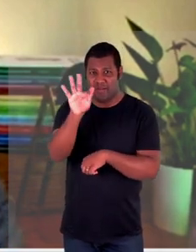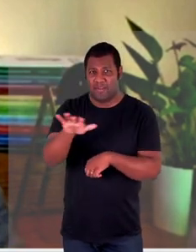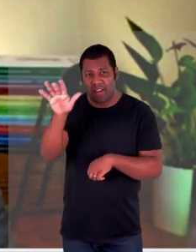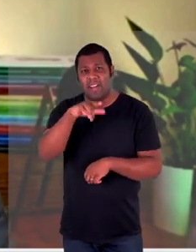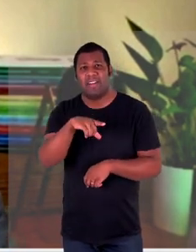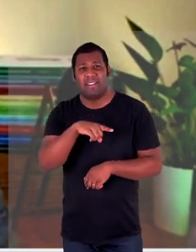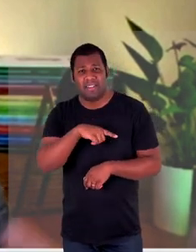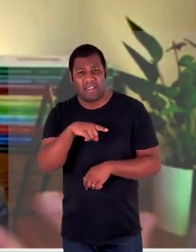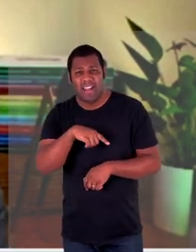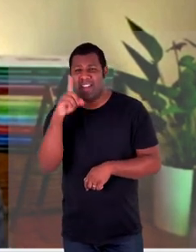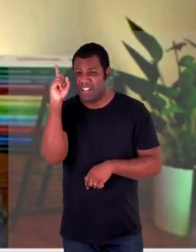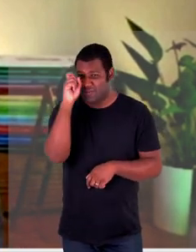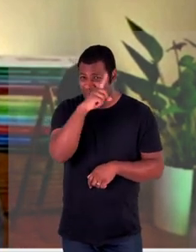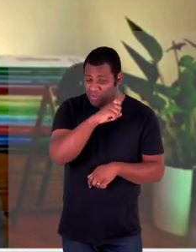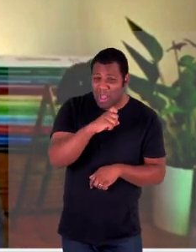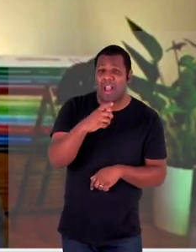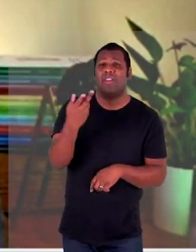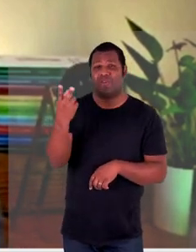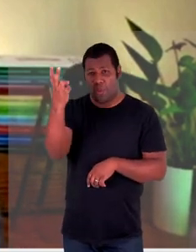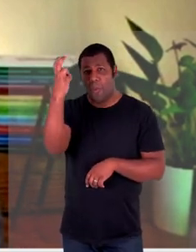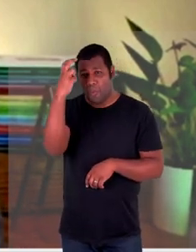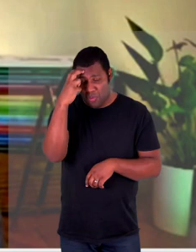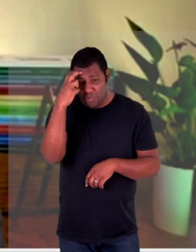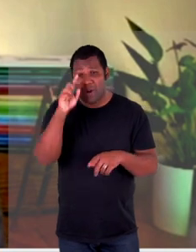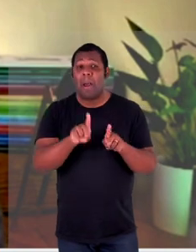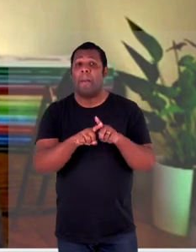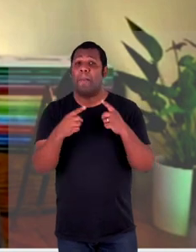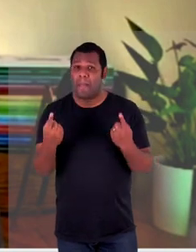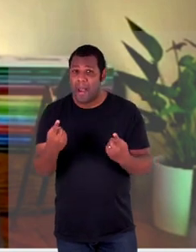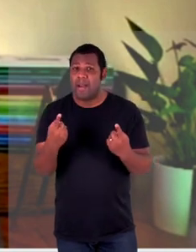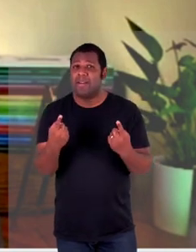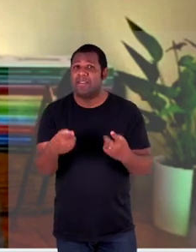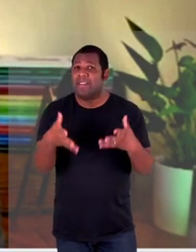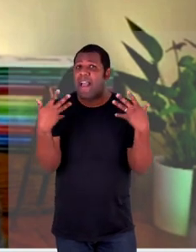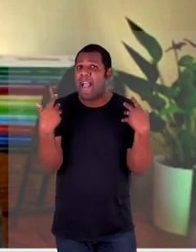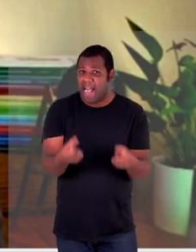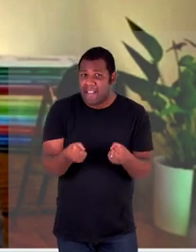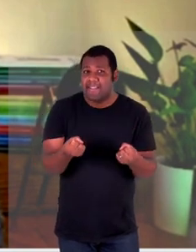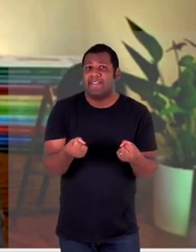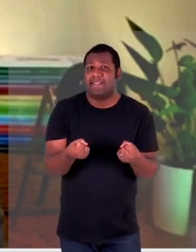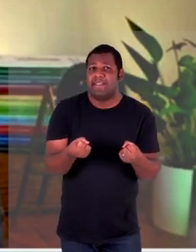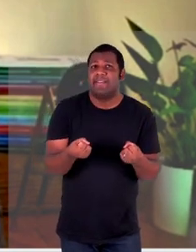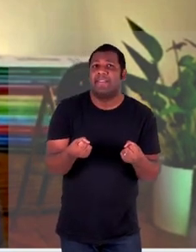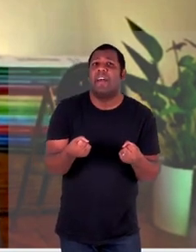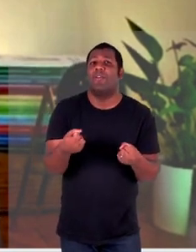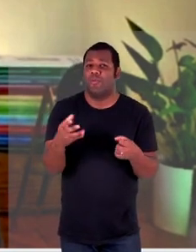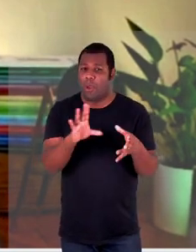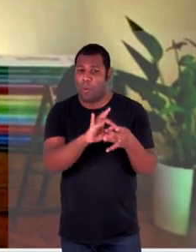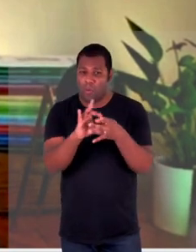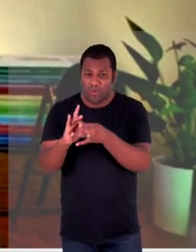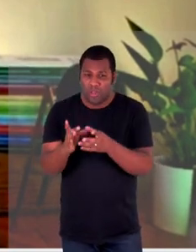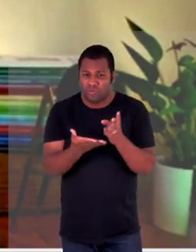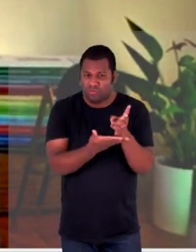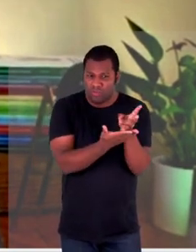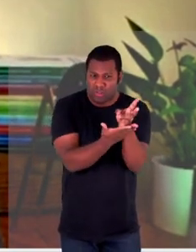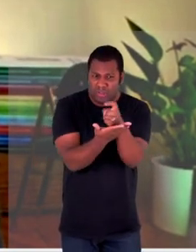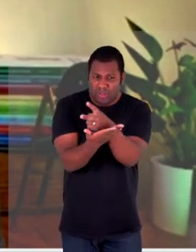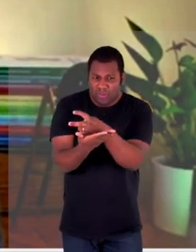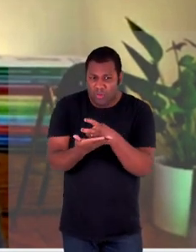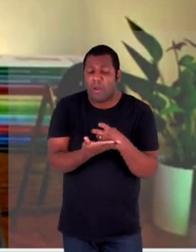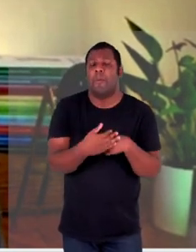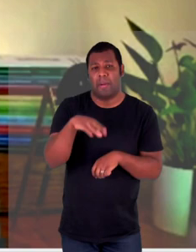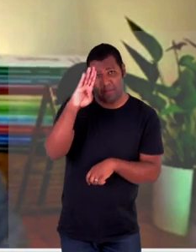culturais, étnicas, mas que a gente também tem que reconhecer as assimetrias tributárias e especificamente na